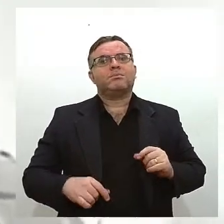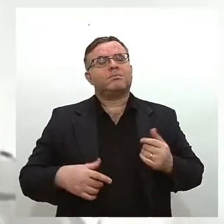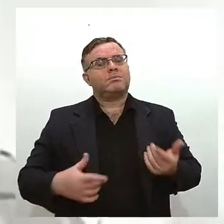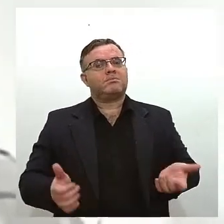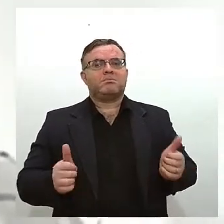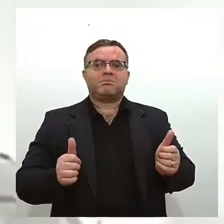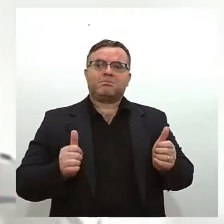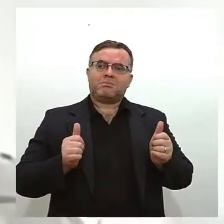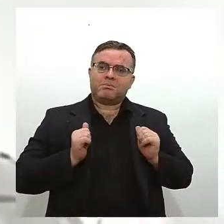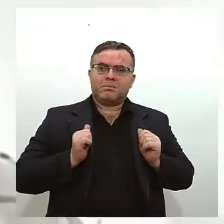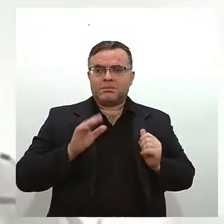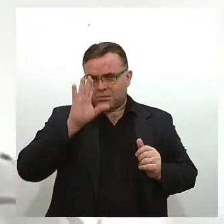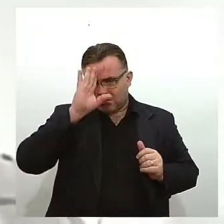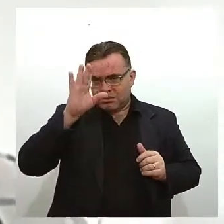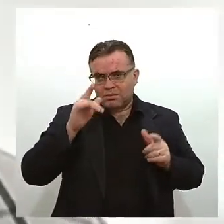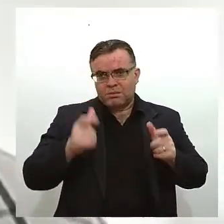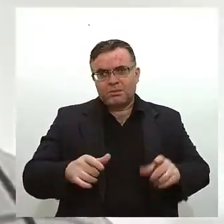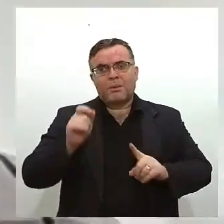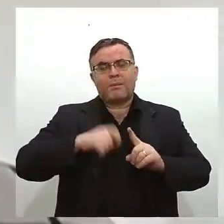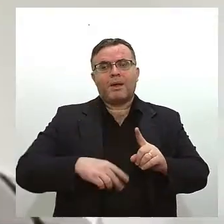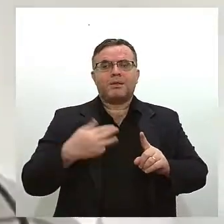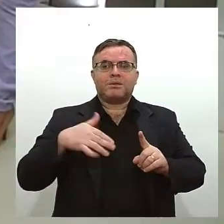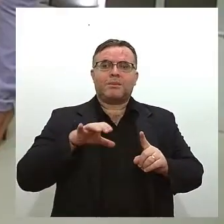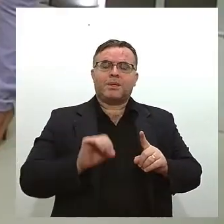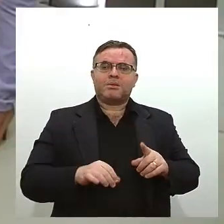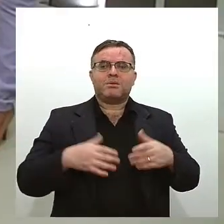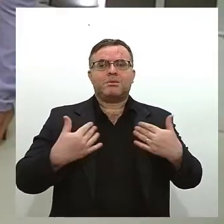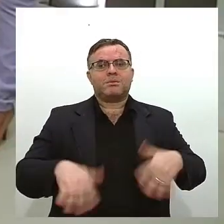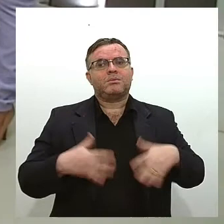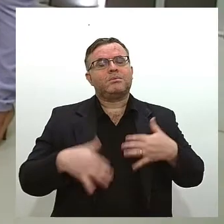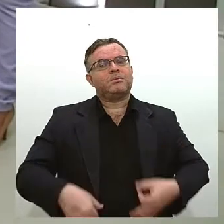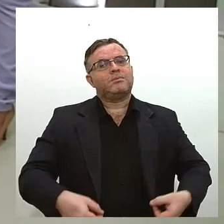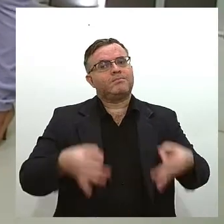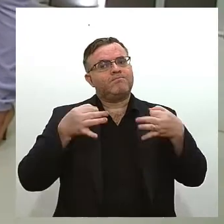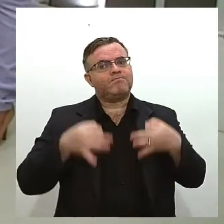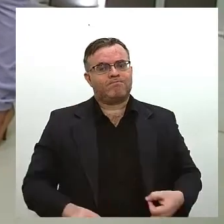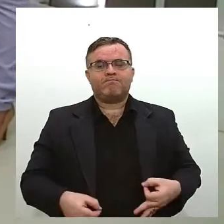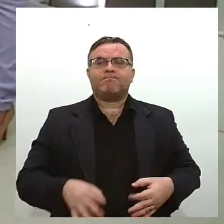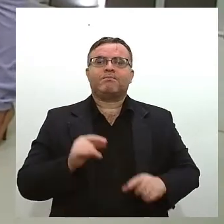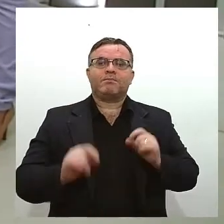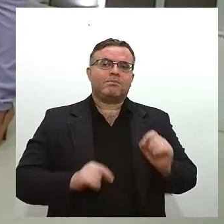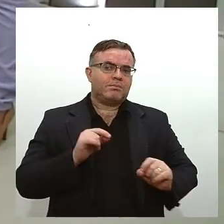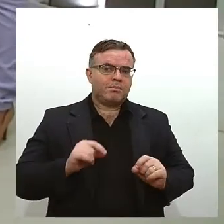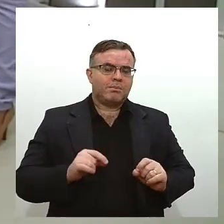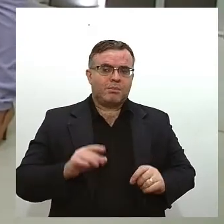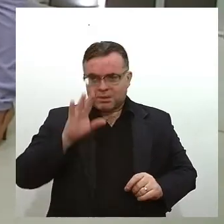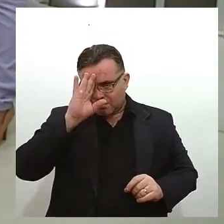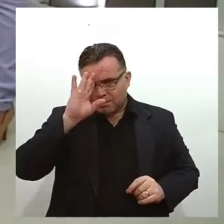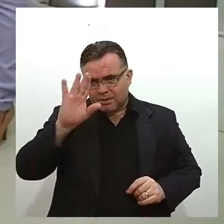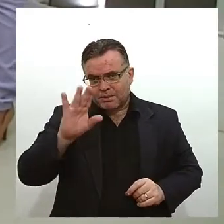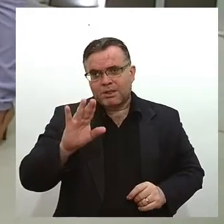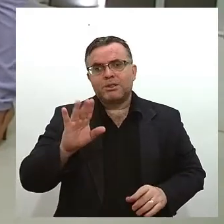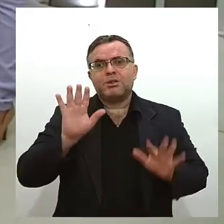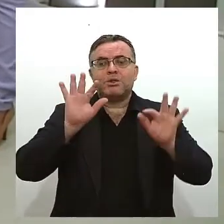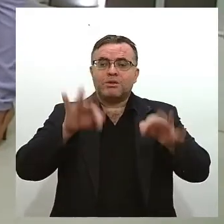ali principalmente no mês de março Com certeza e principalmente nos finais de semana que é um dos faturamentos maiores